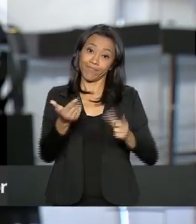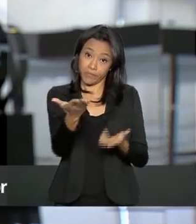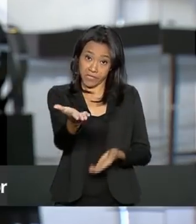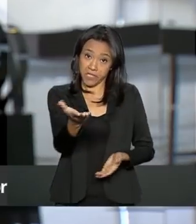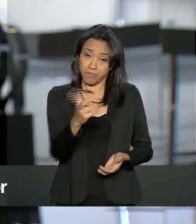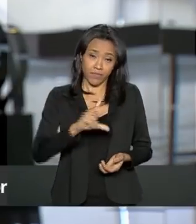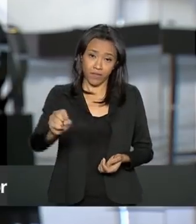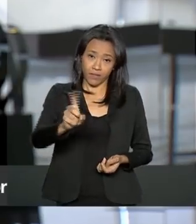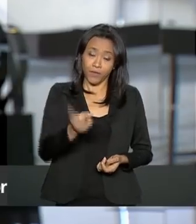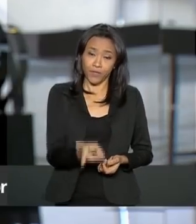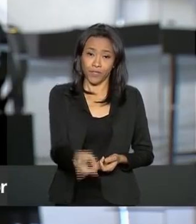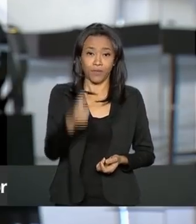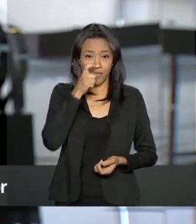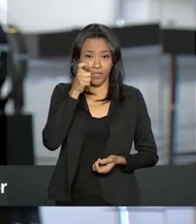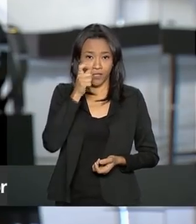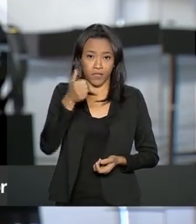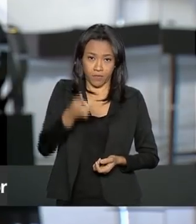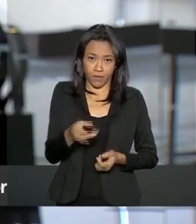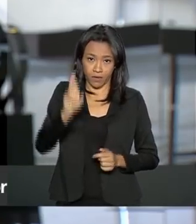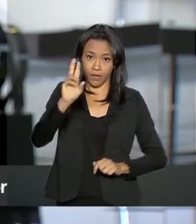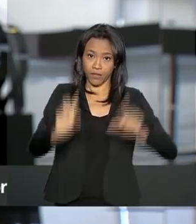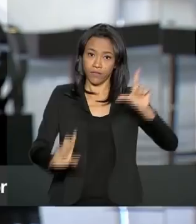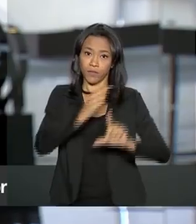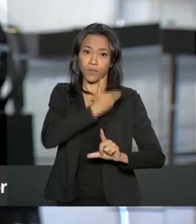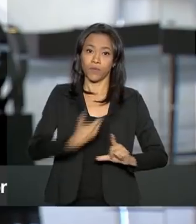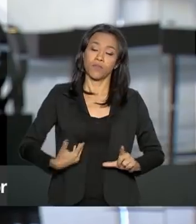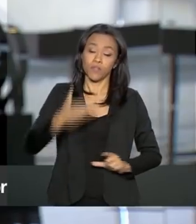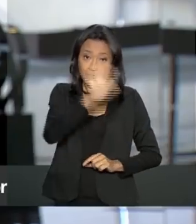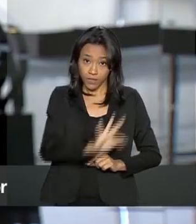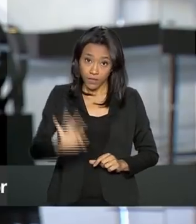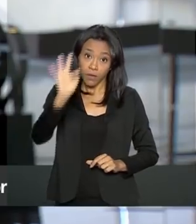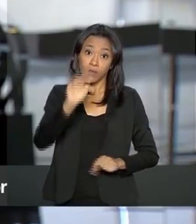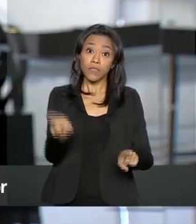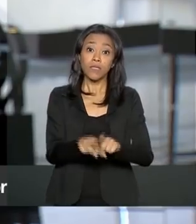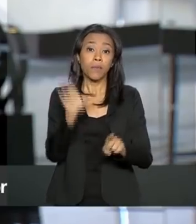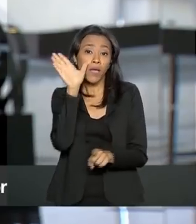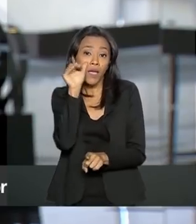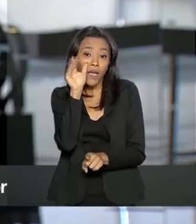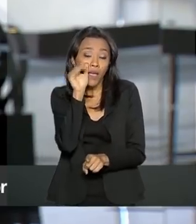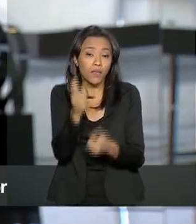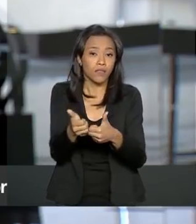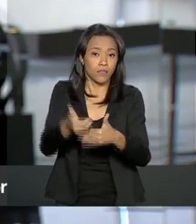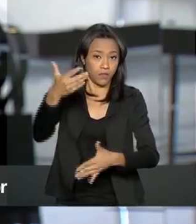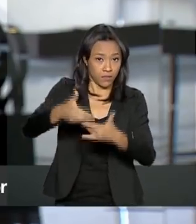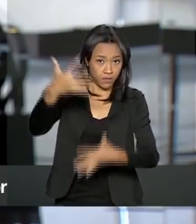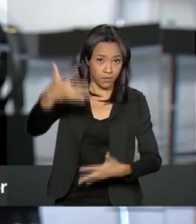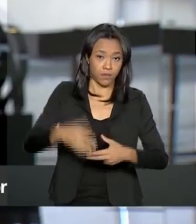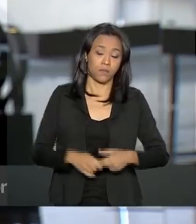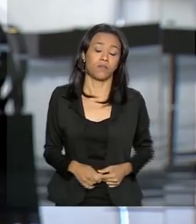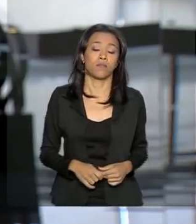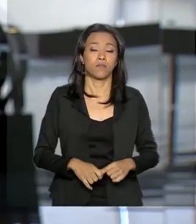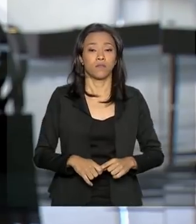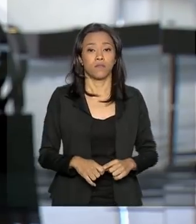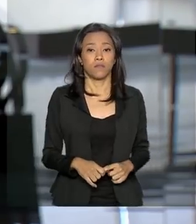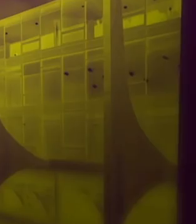E você não saia daí, continue com a gente aqui na NBR, TV do Governo Federal e nas nossas redes sociais.